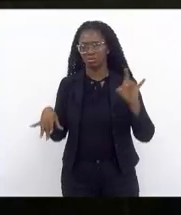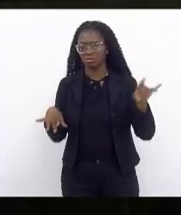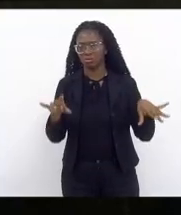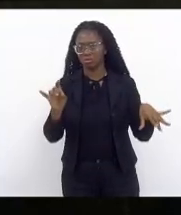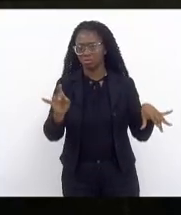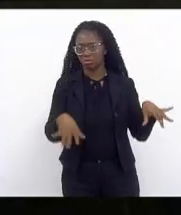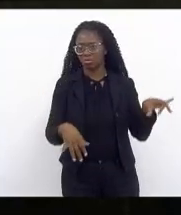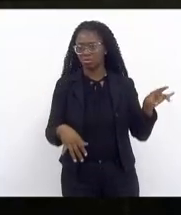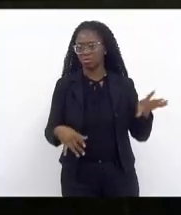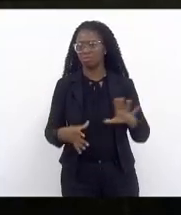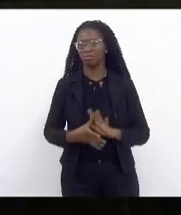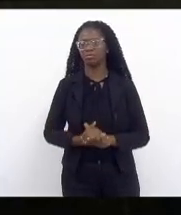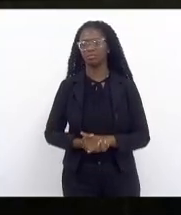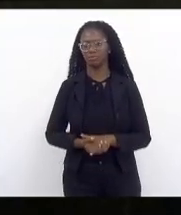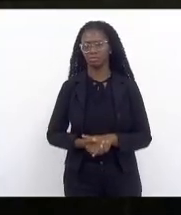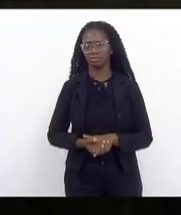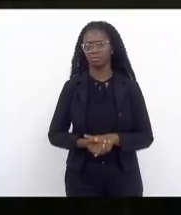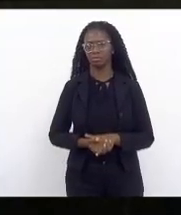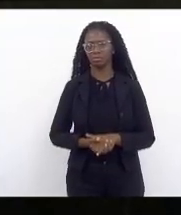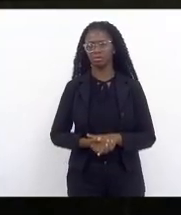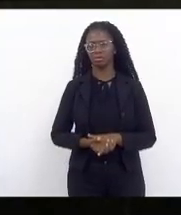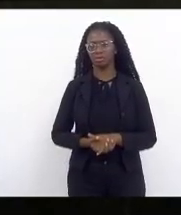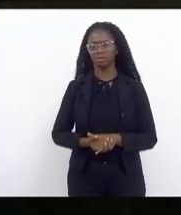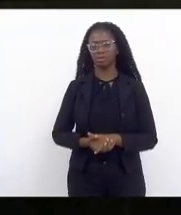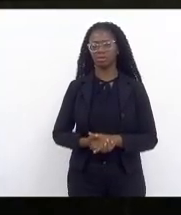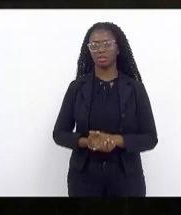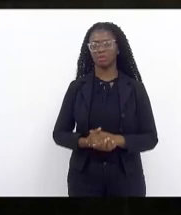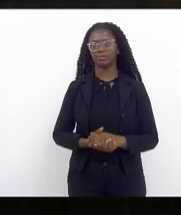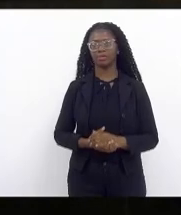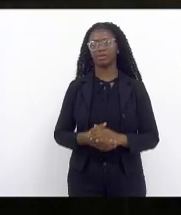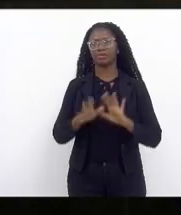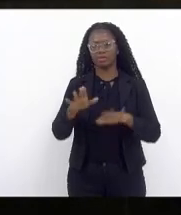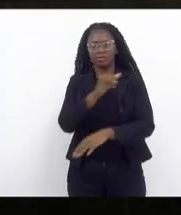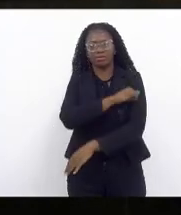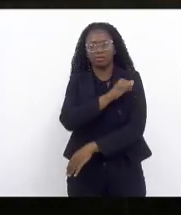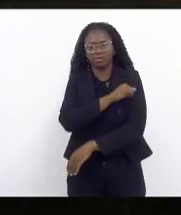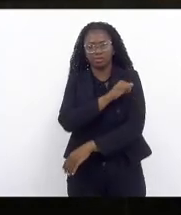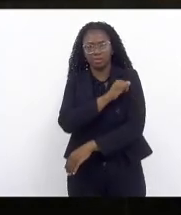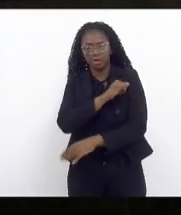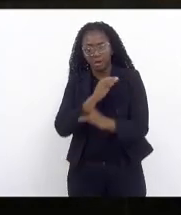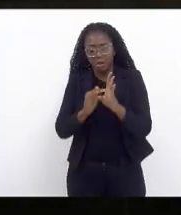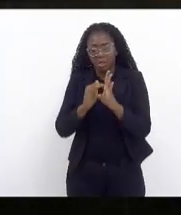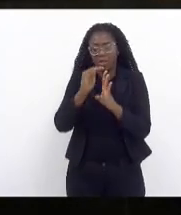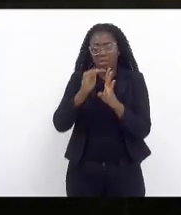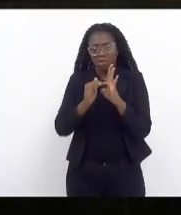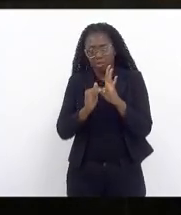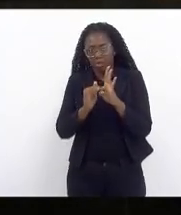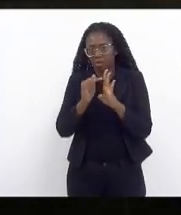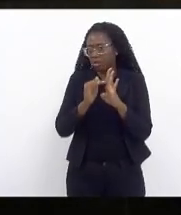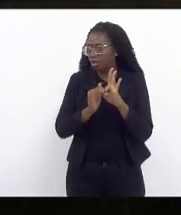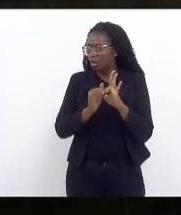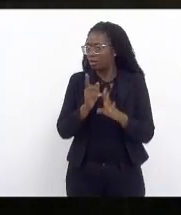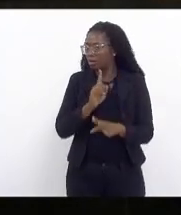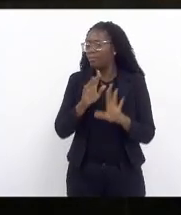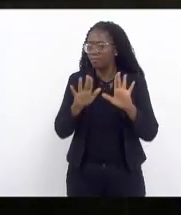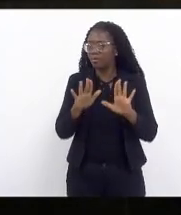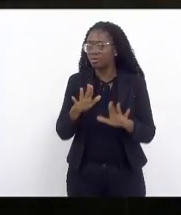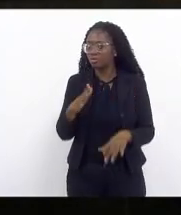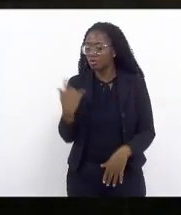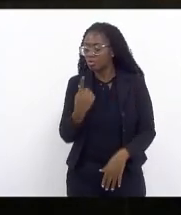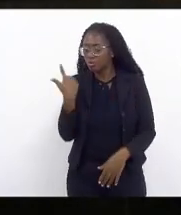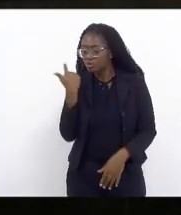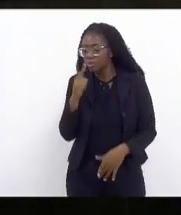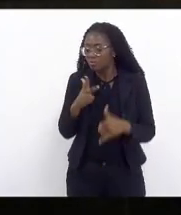há quem diga ainda que o Rio de Janeiro não saiu do lugar mas nós estamos vencendo essa tragédia e